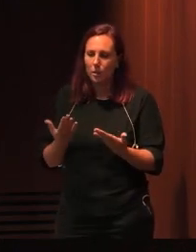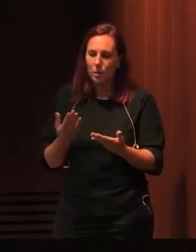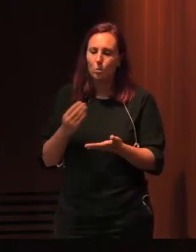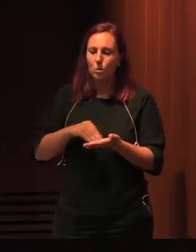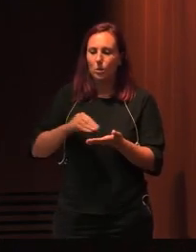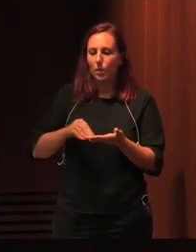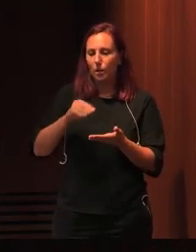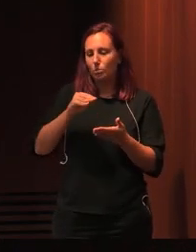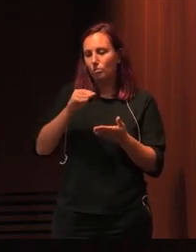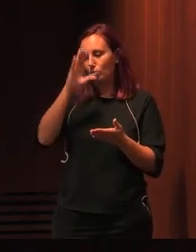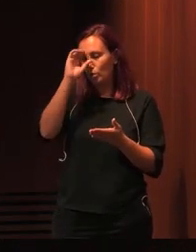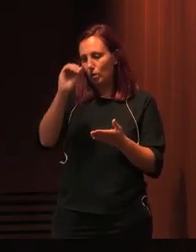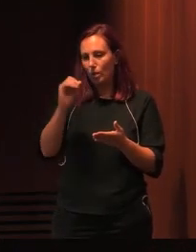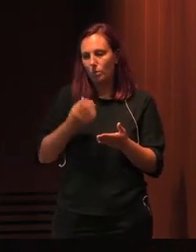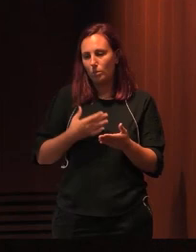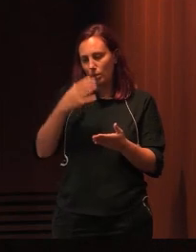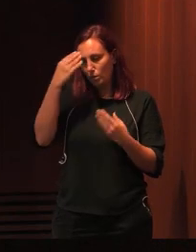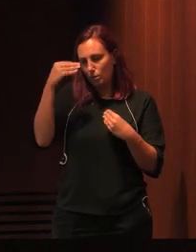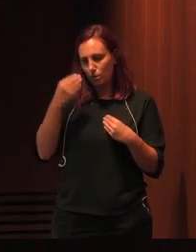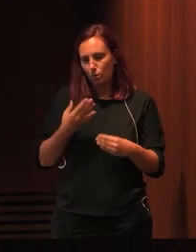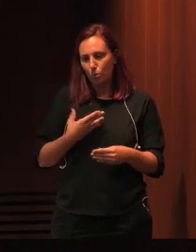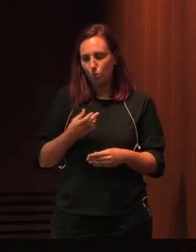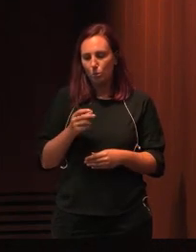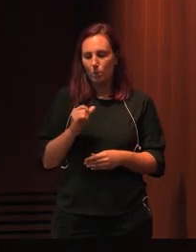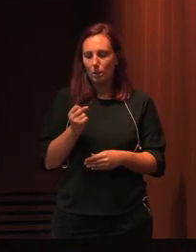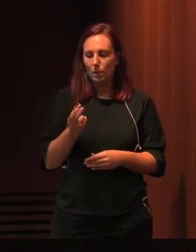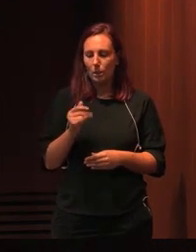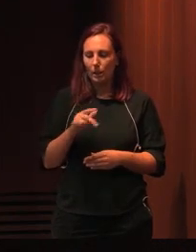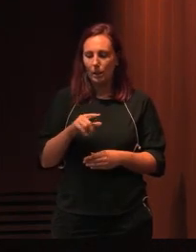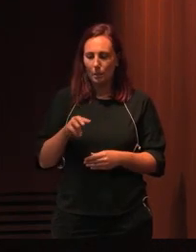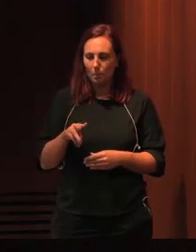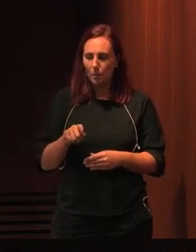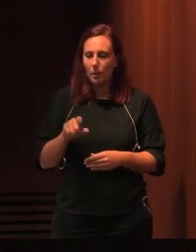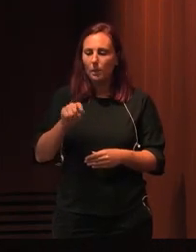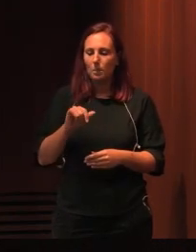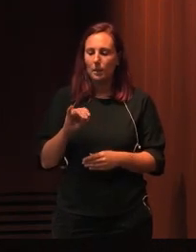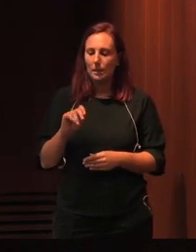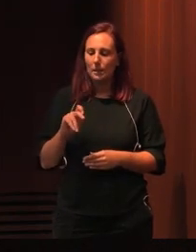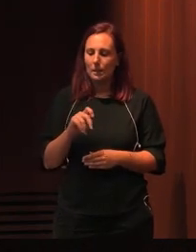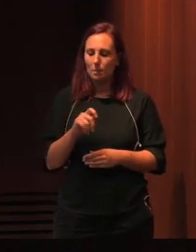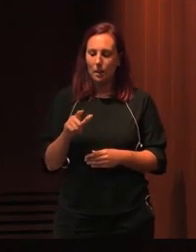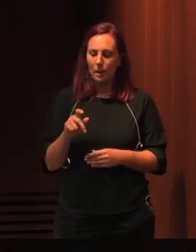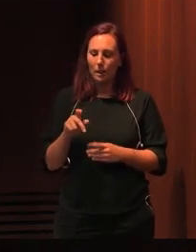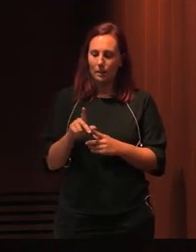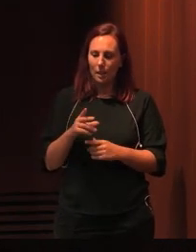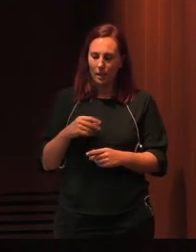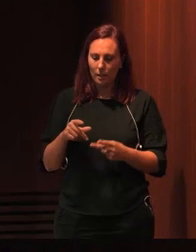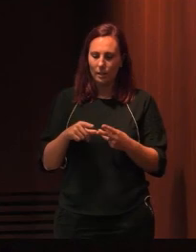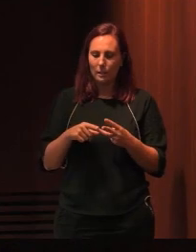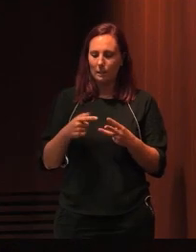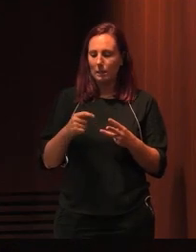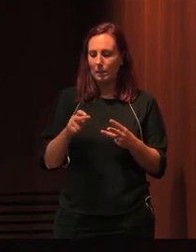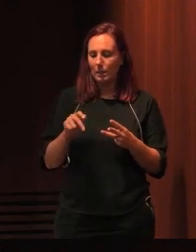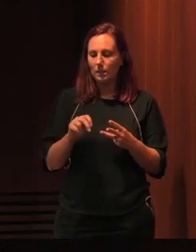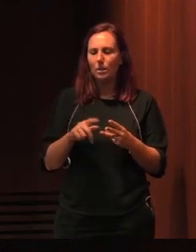Estado da Educação, o professor Dr. Guilherme de Oliveira Martins e também a Isabel Alçada e a Teresa Calçada na definição dos